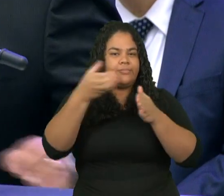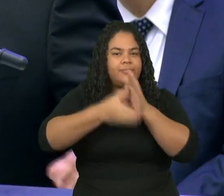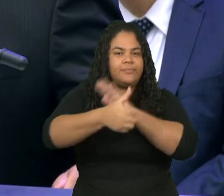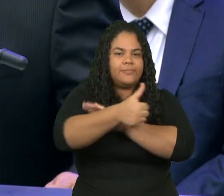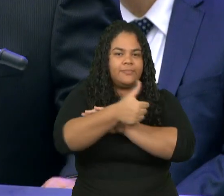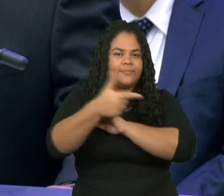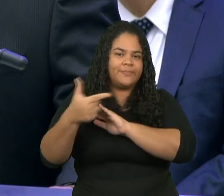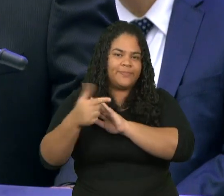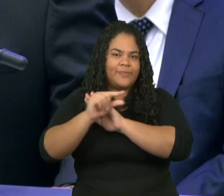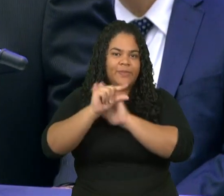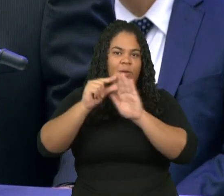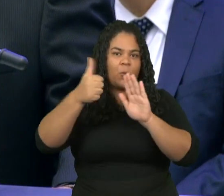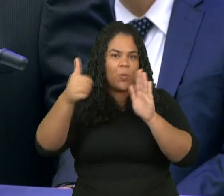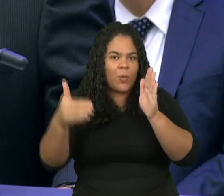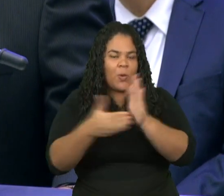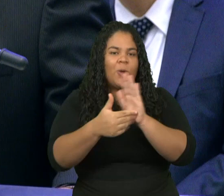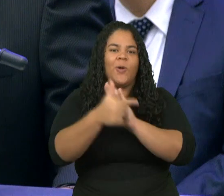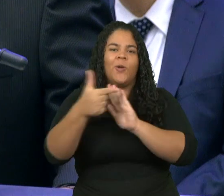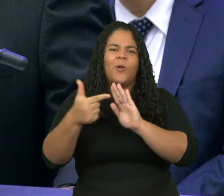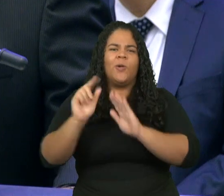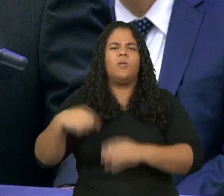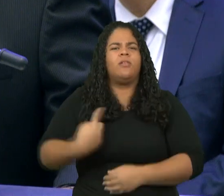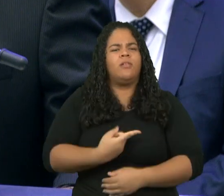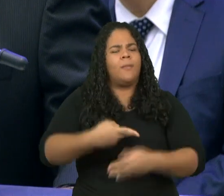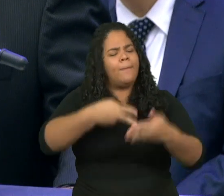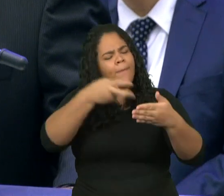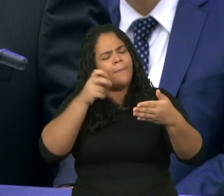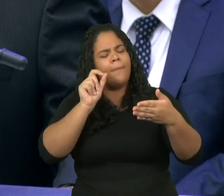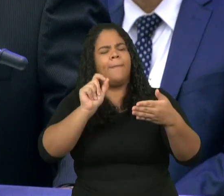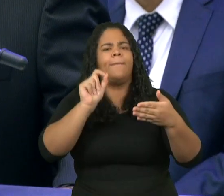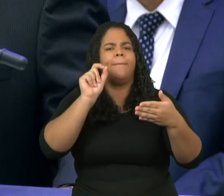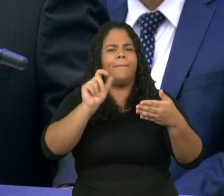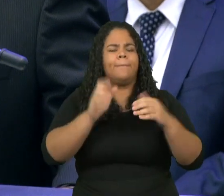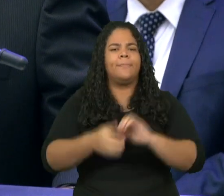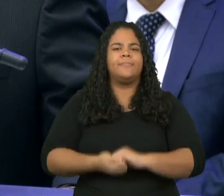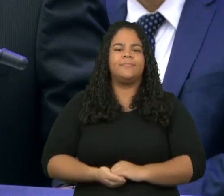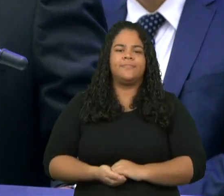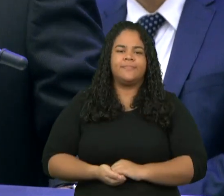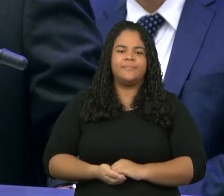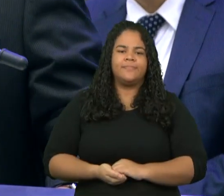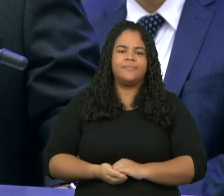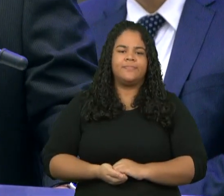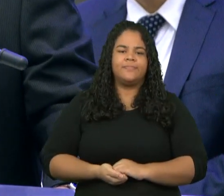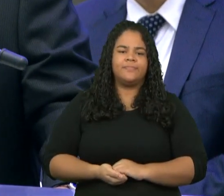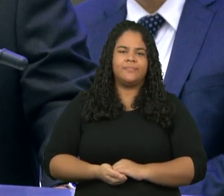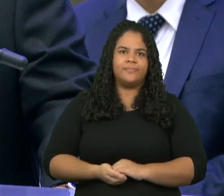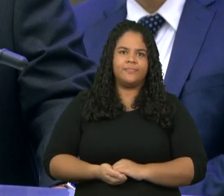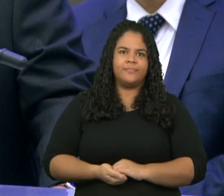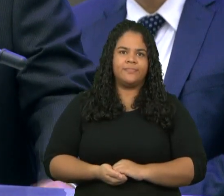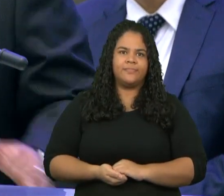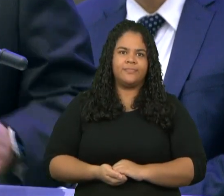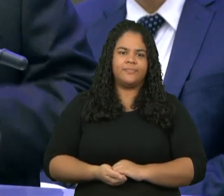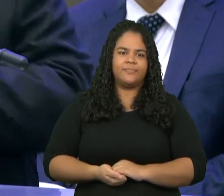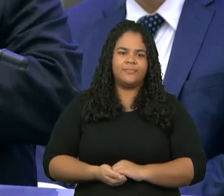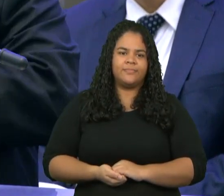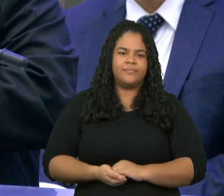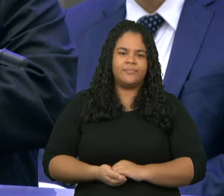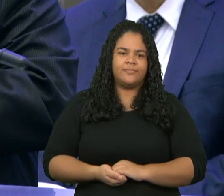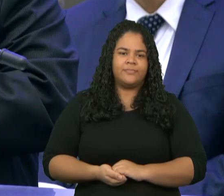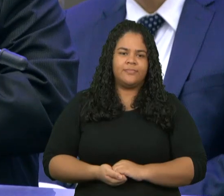encontramos ali a palavra de Deus dizendo que os crentes que são